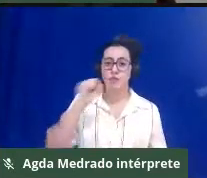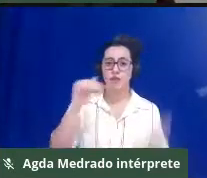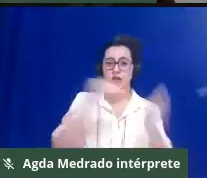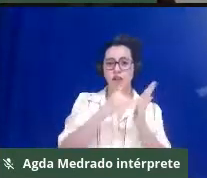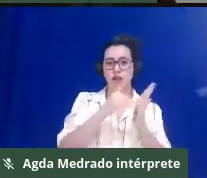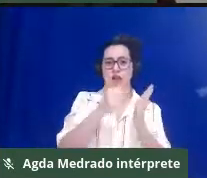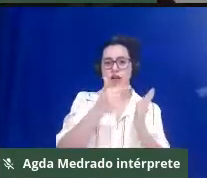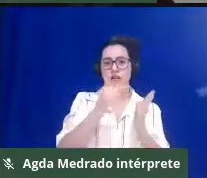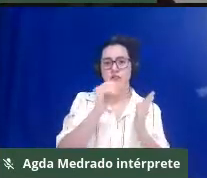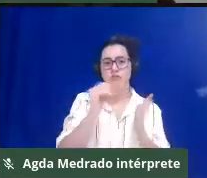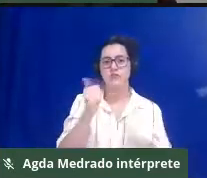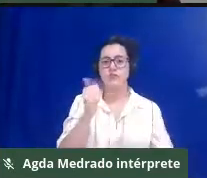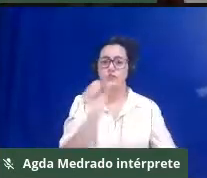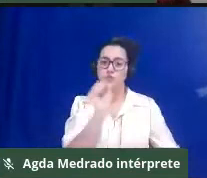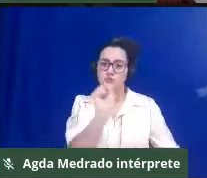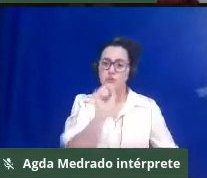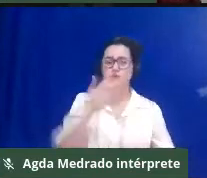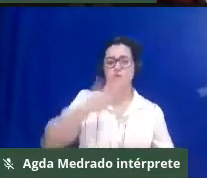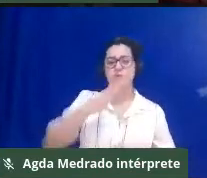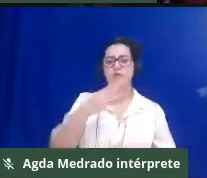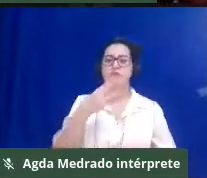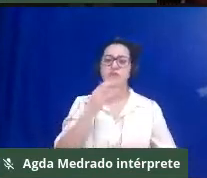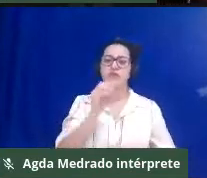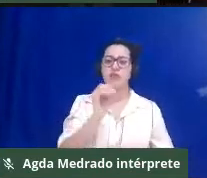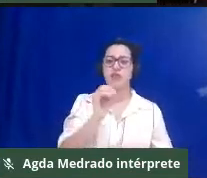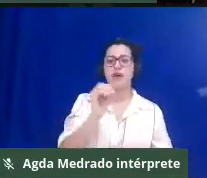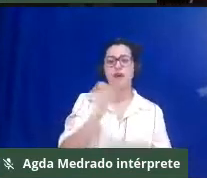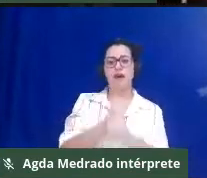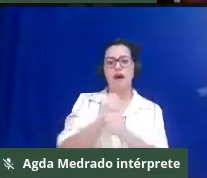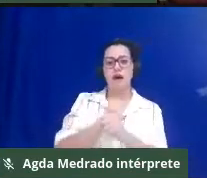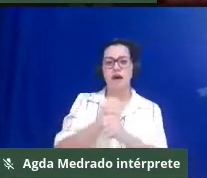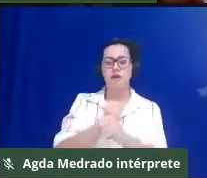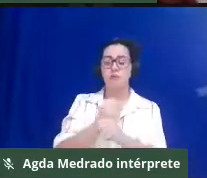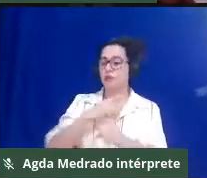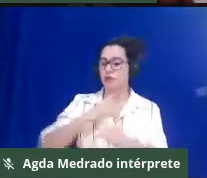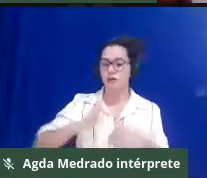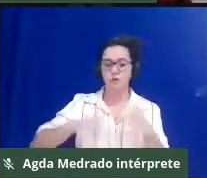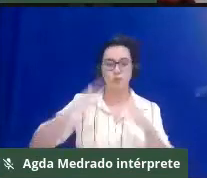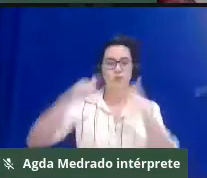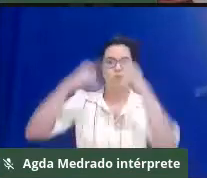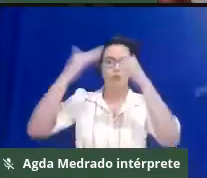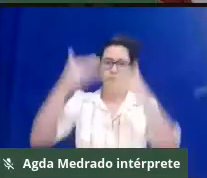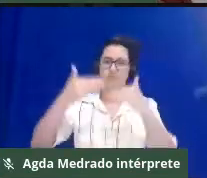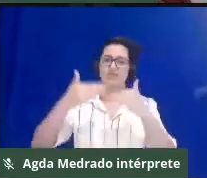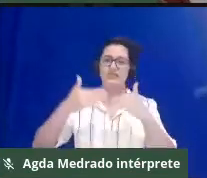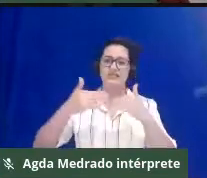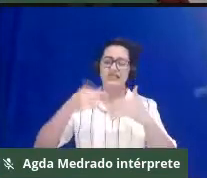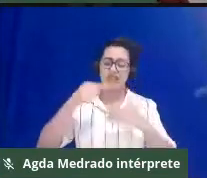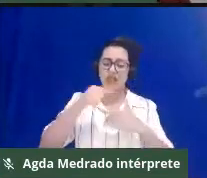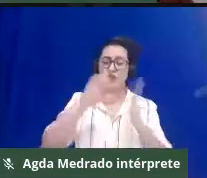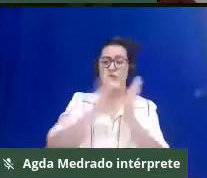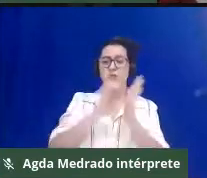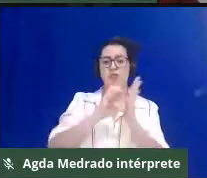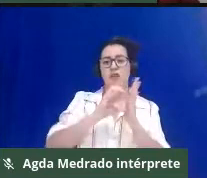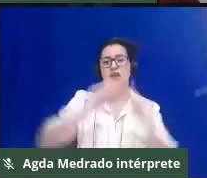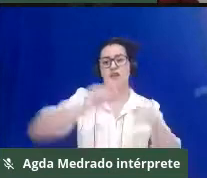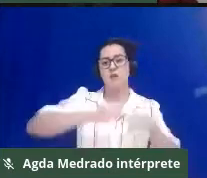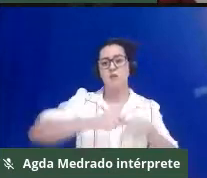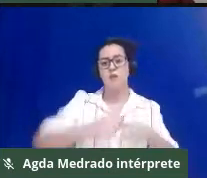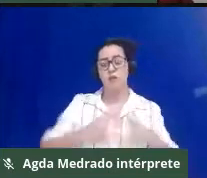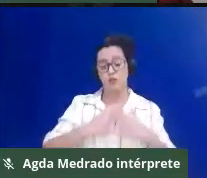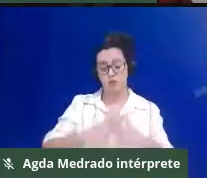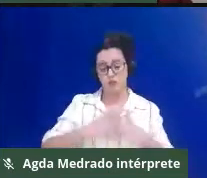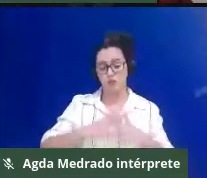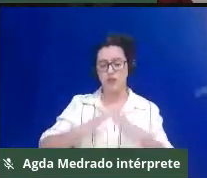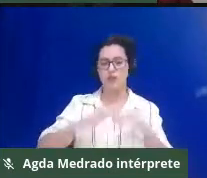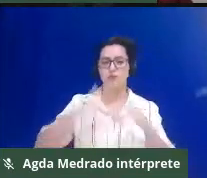fez essa escolha para apresentar aqui um avanço em conflitos em comunidades quilombolas. Para a gente ter ideia, a gente tem aí em 30